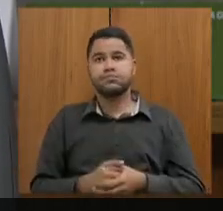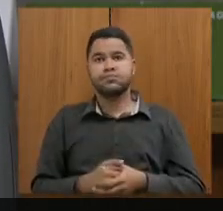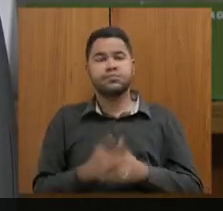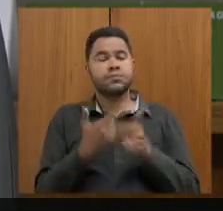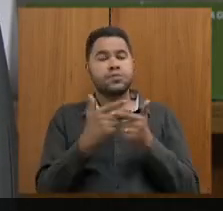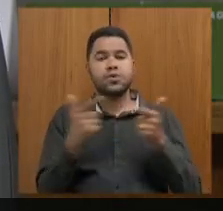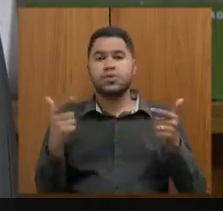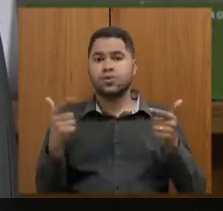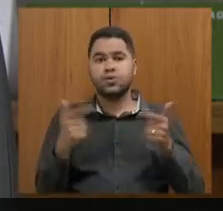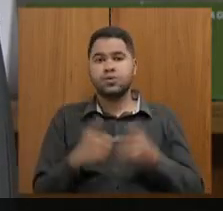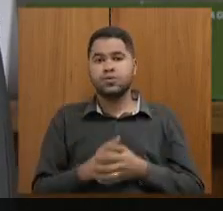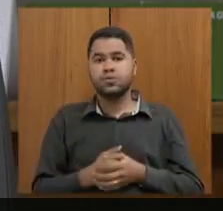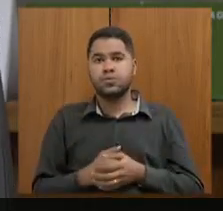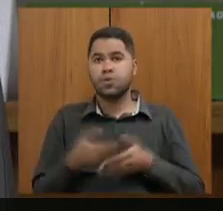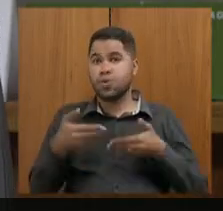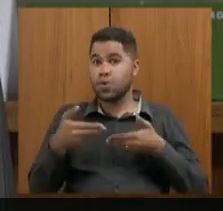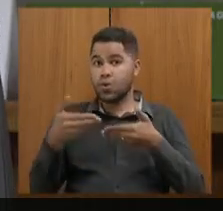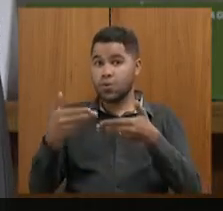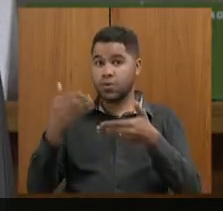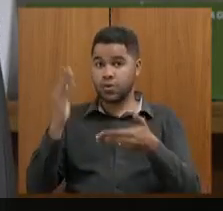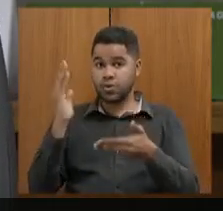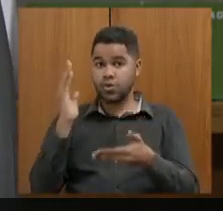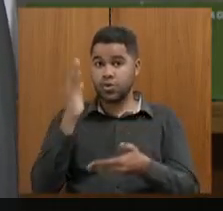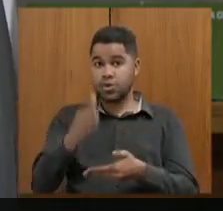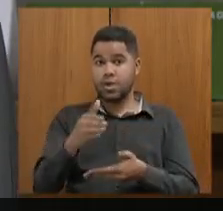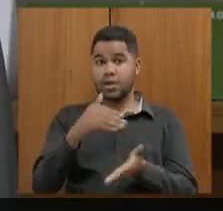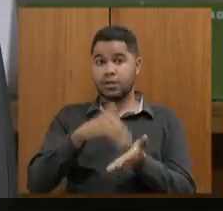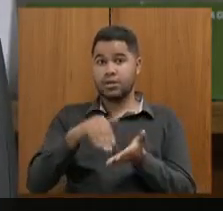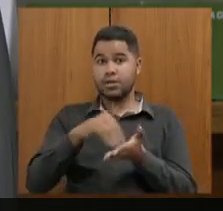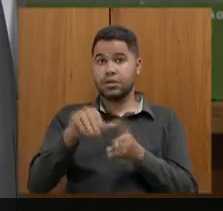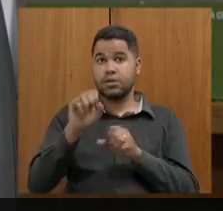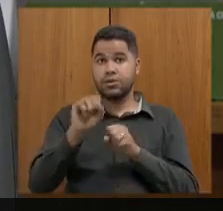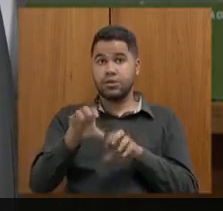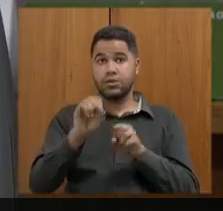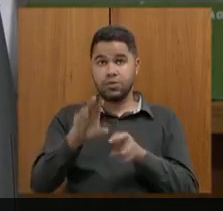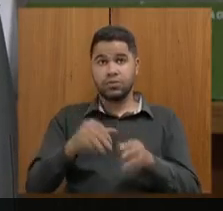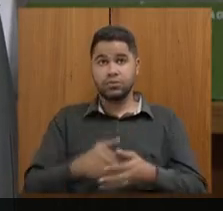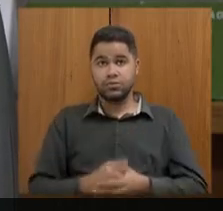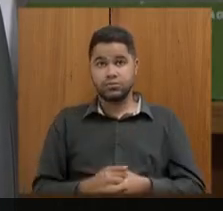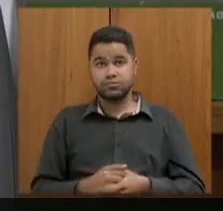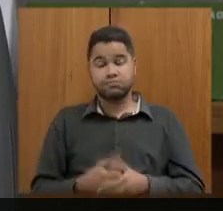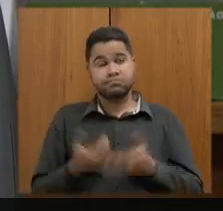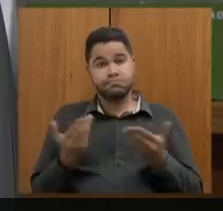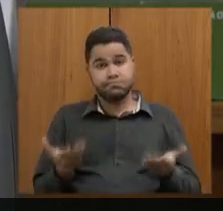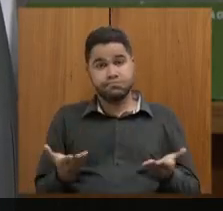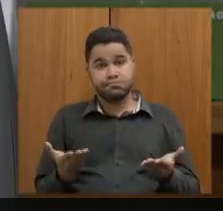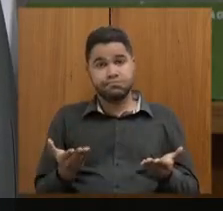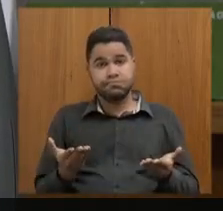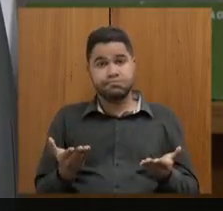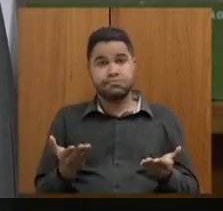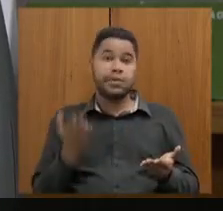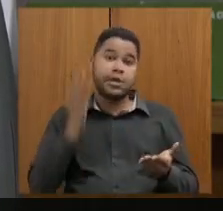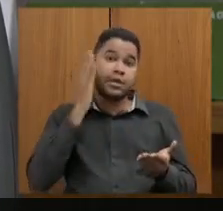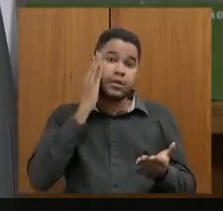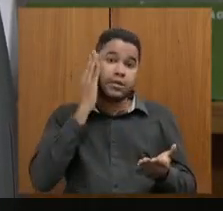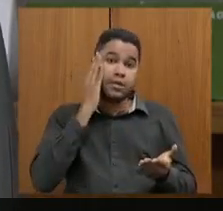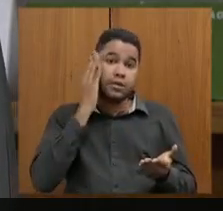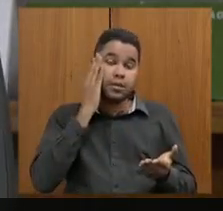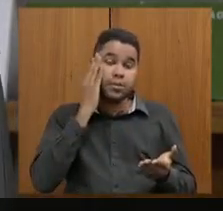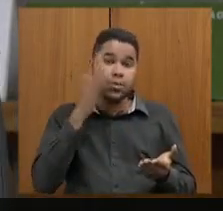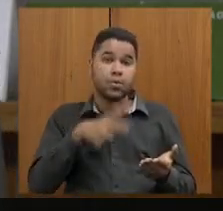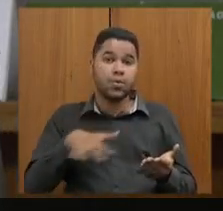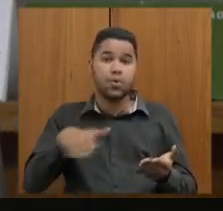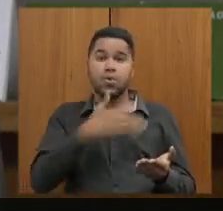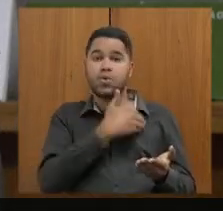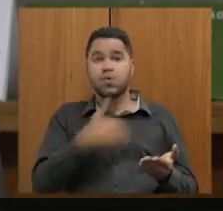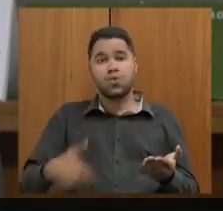houve nenhum convite direcionado à Secretaria de Educação diretamente então entendemos que no âmbito